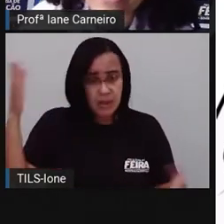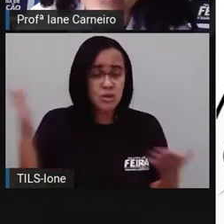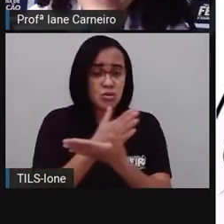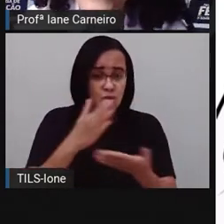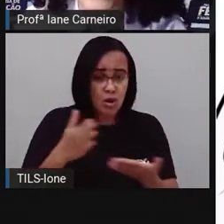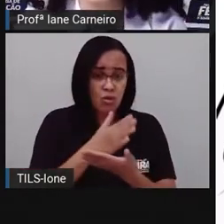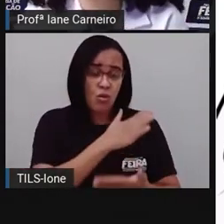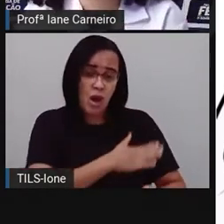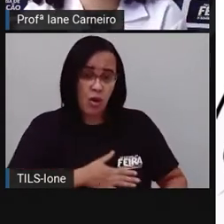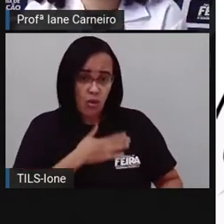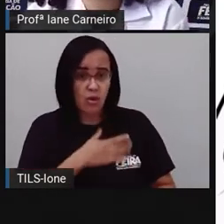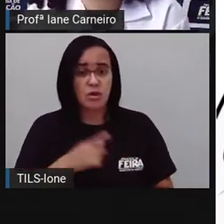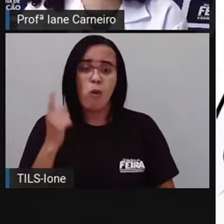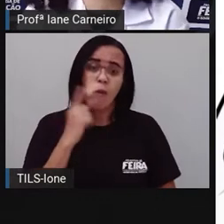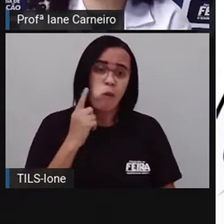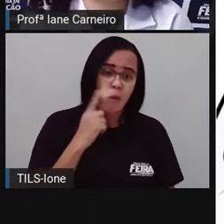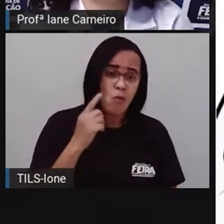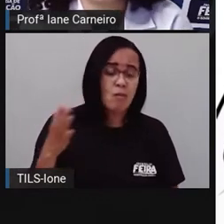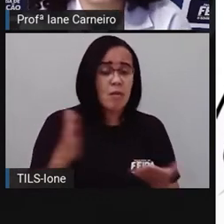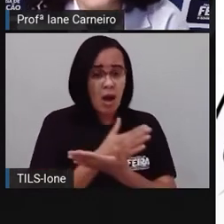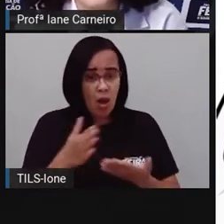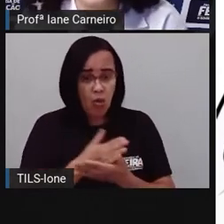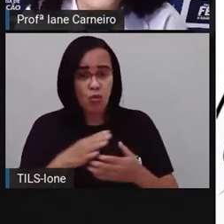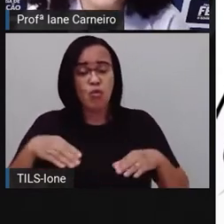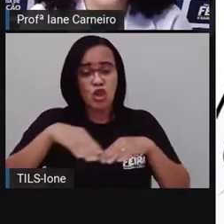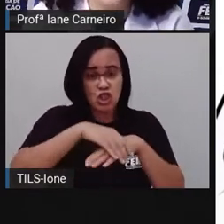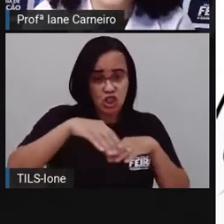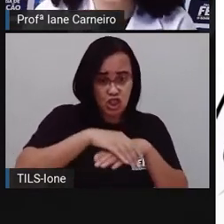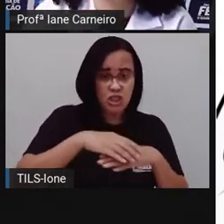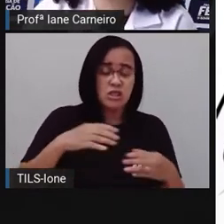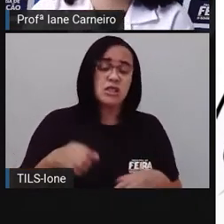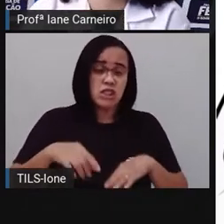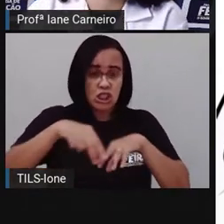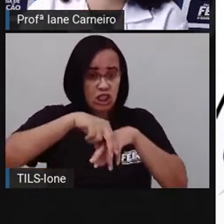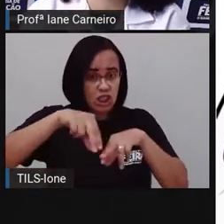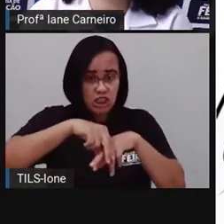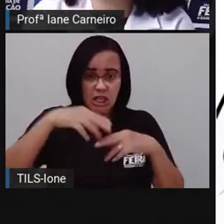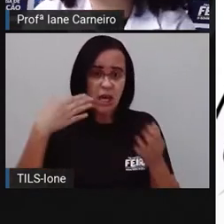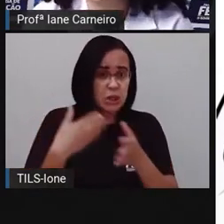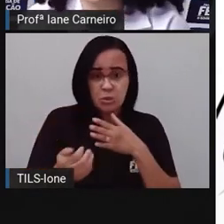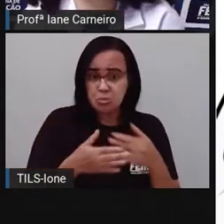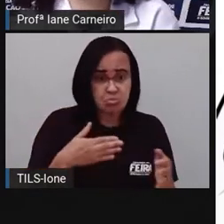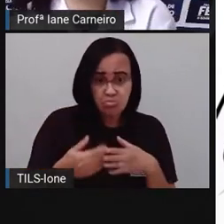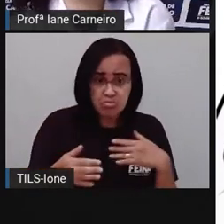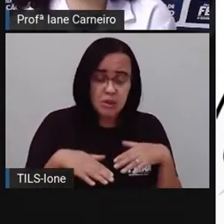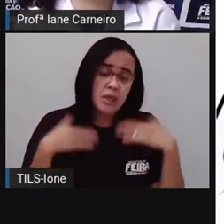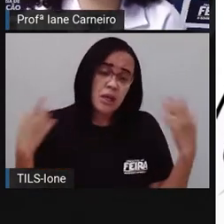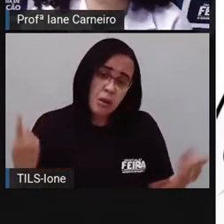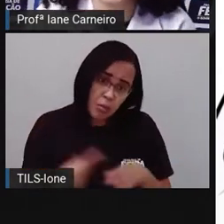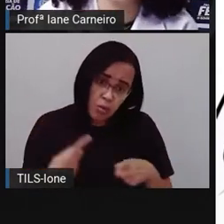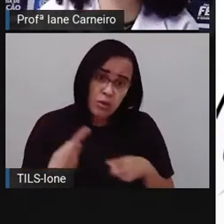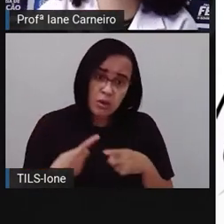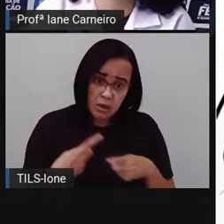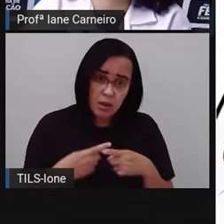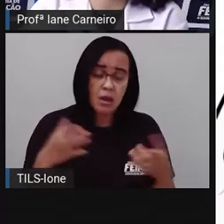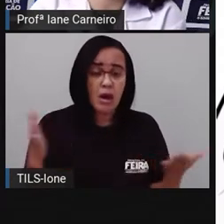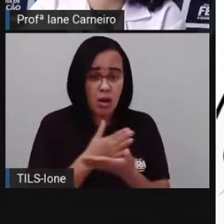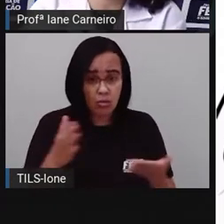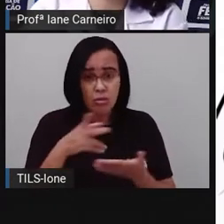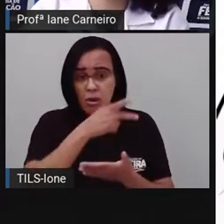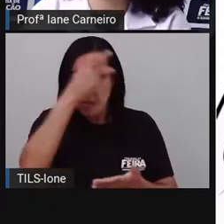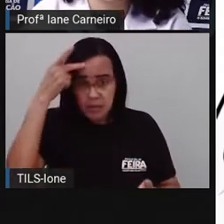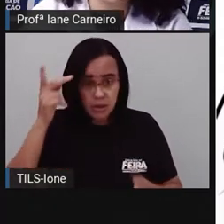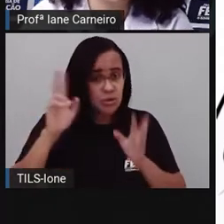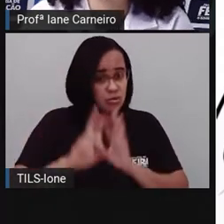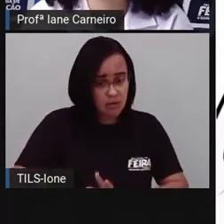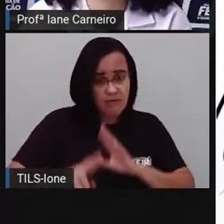chiclete, né? Então, a gente nunca vai agradar todo mundo, né? Porque as pessoas têm gostos, preferências diferentes,